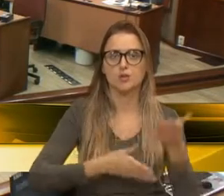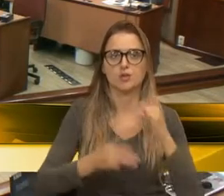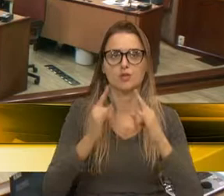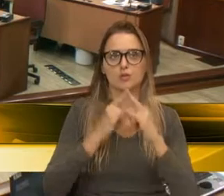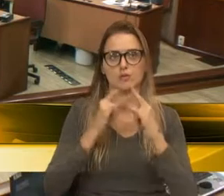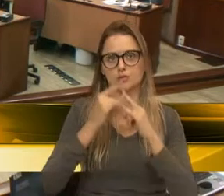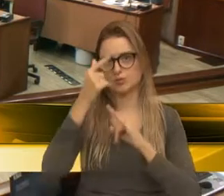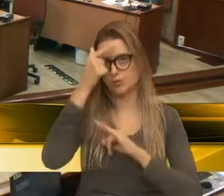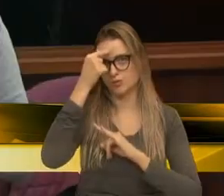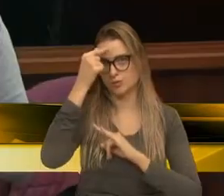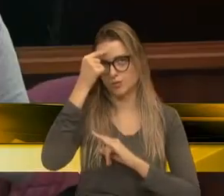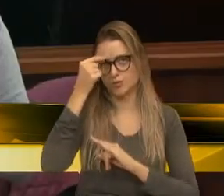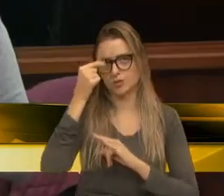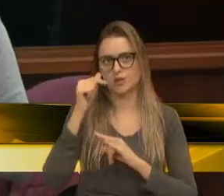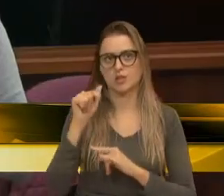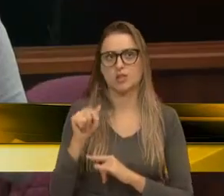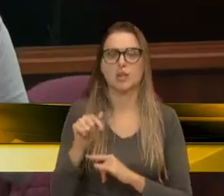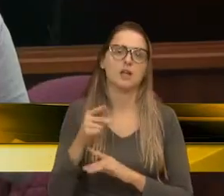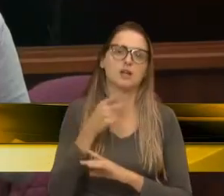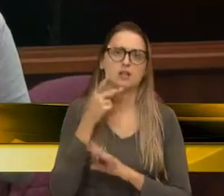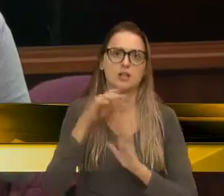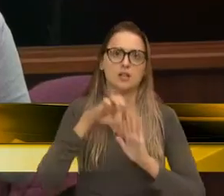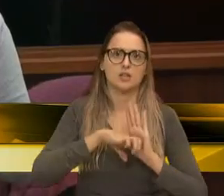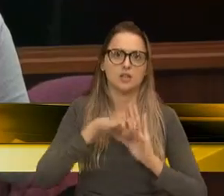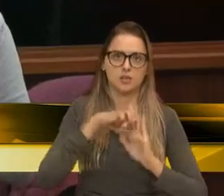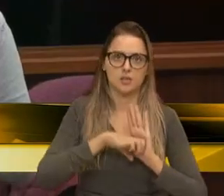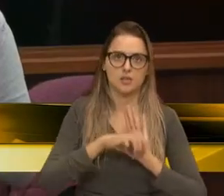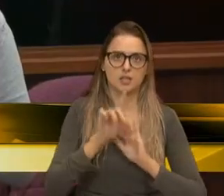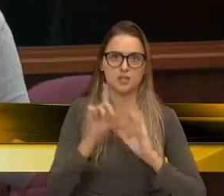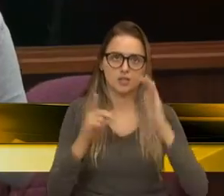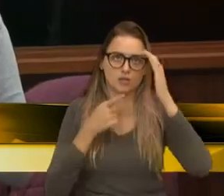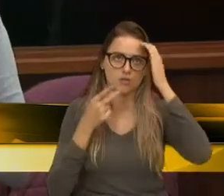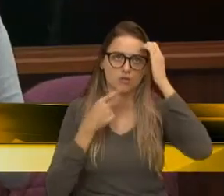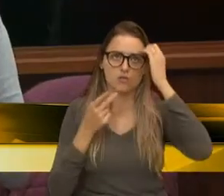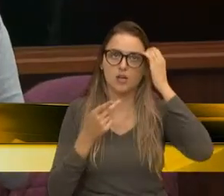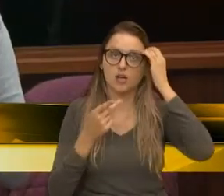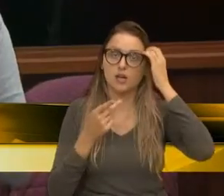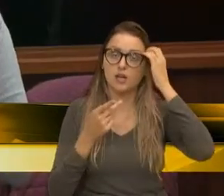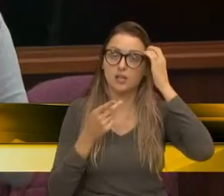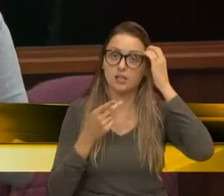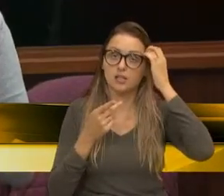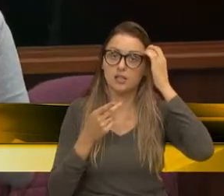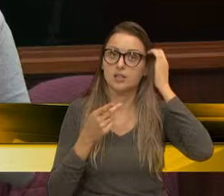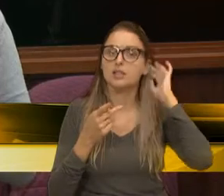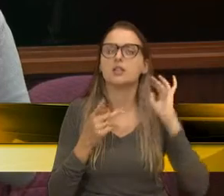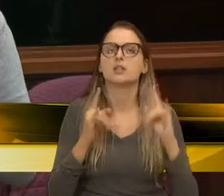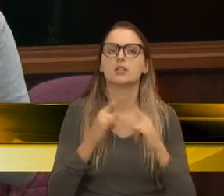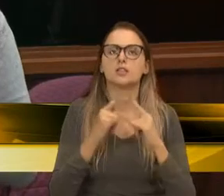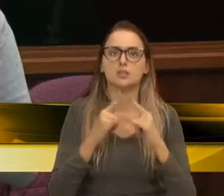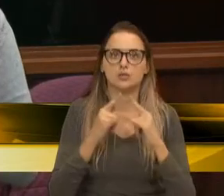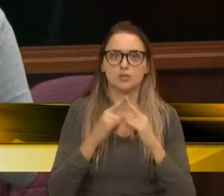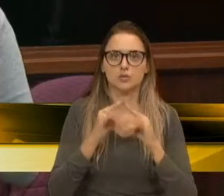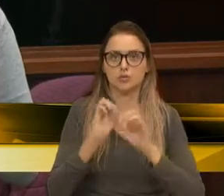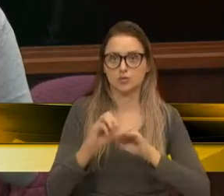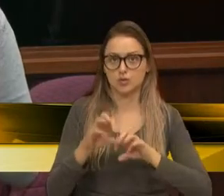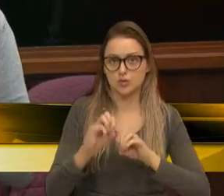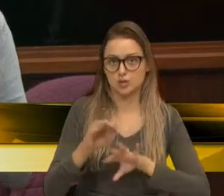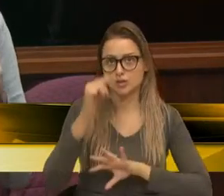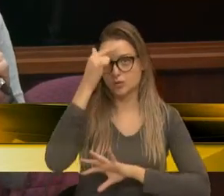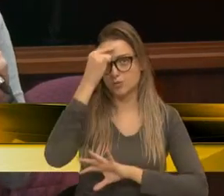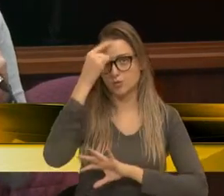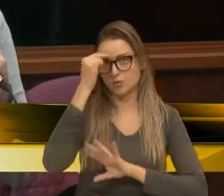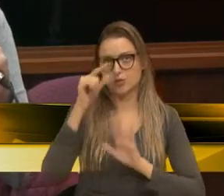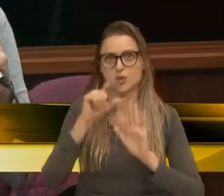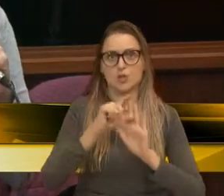ensino superior. E aqui, mesmo que na emenda não esteja dito instituições de ensino superior, no